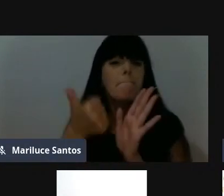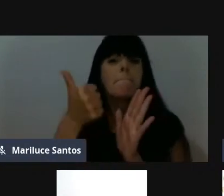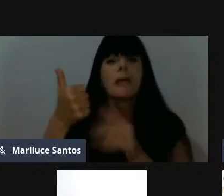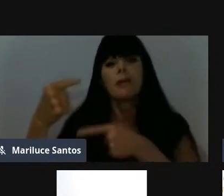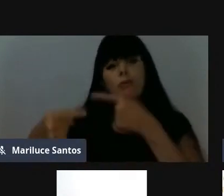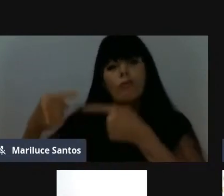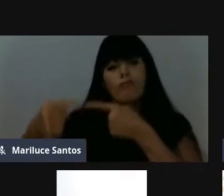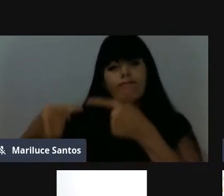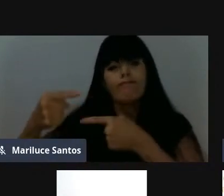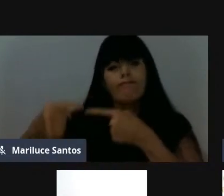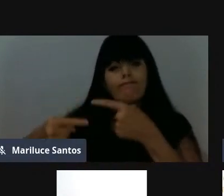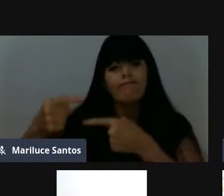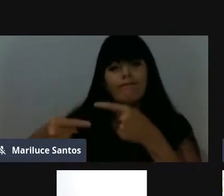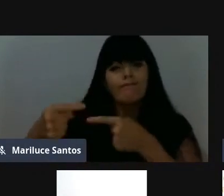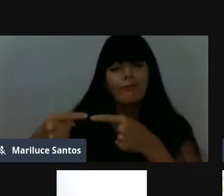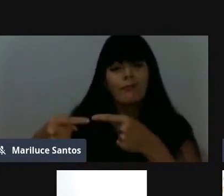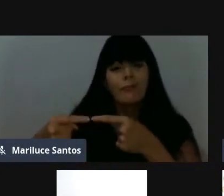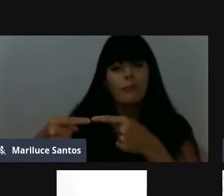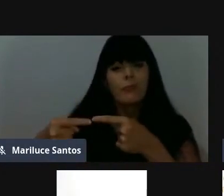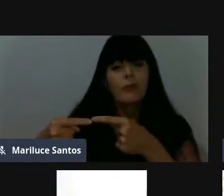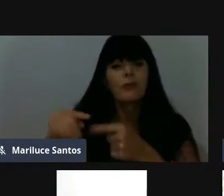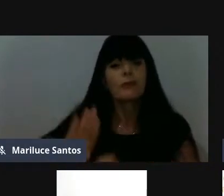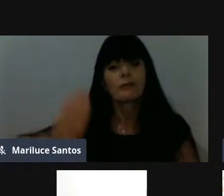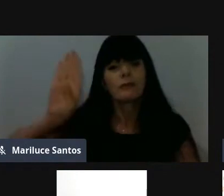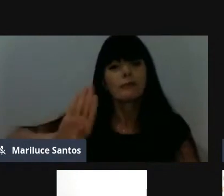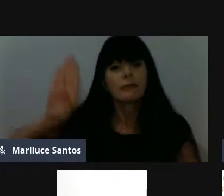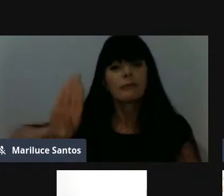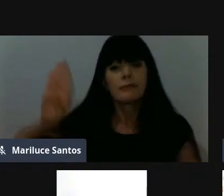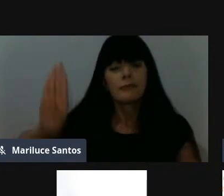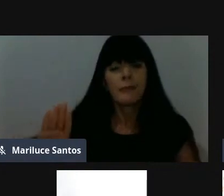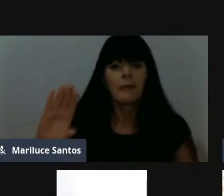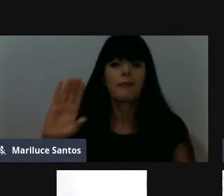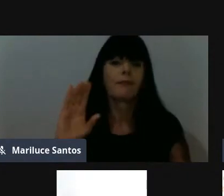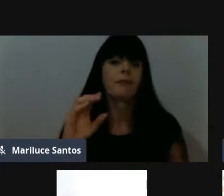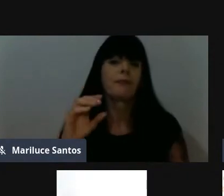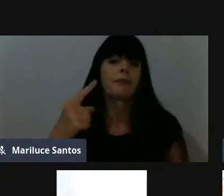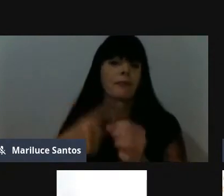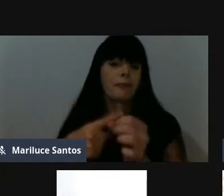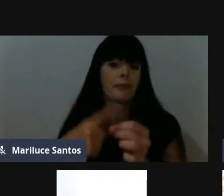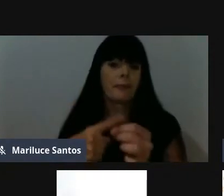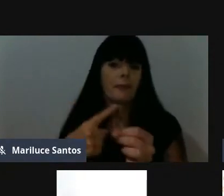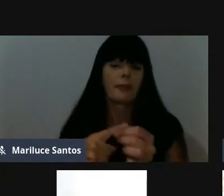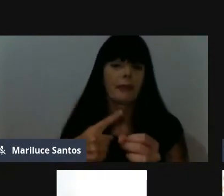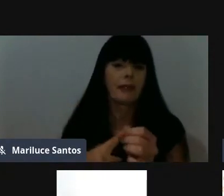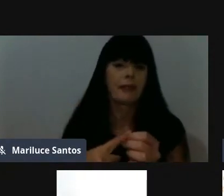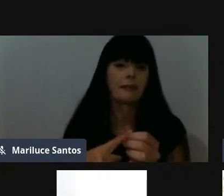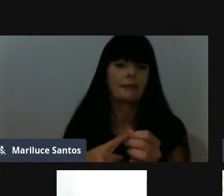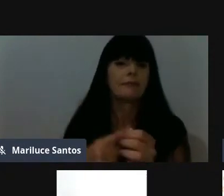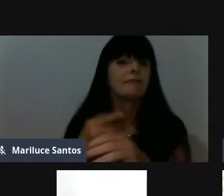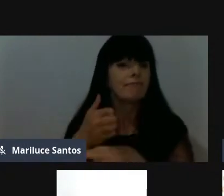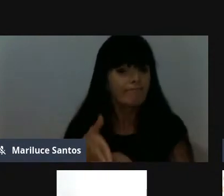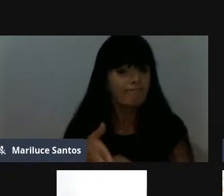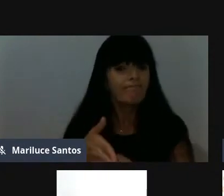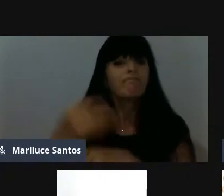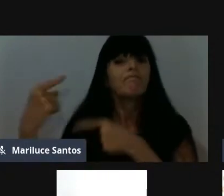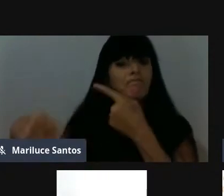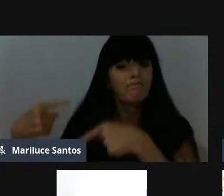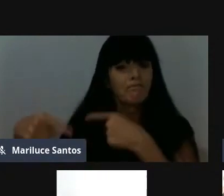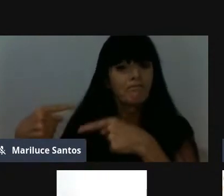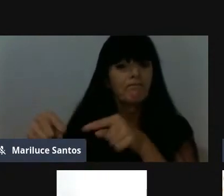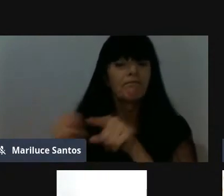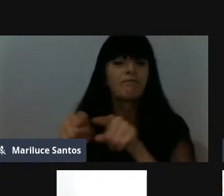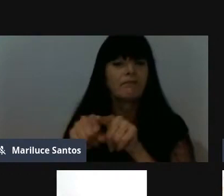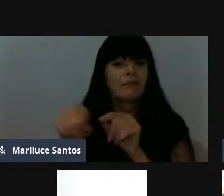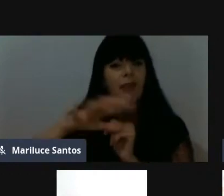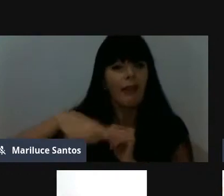de promover o primeiro debate entre os candidatos à prefeitura Pecerica, Então, quer dizer, a gente acabou entrando